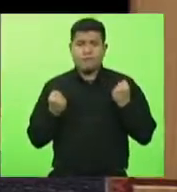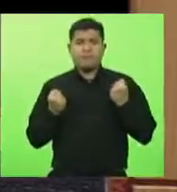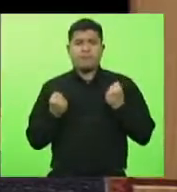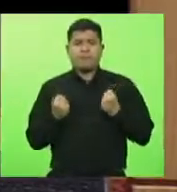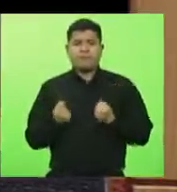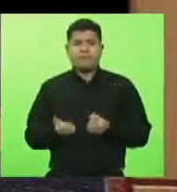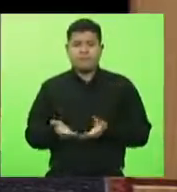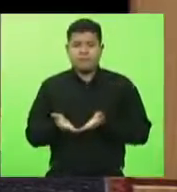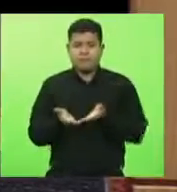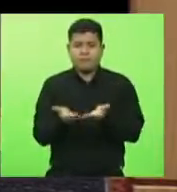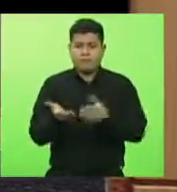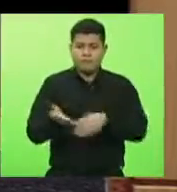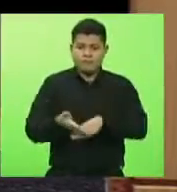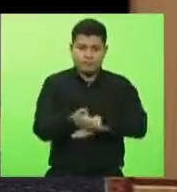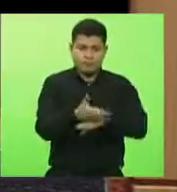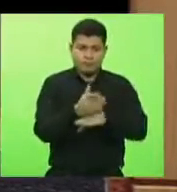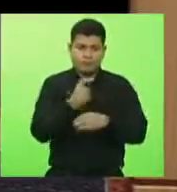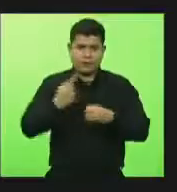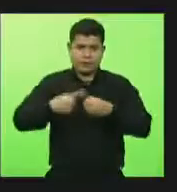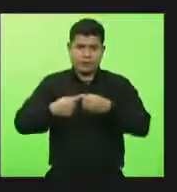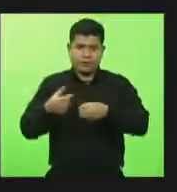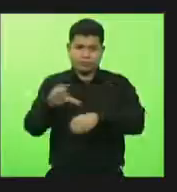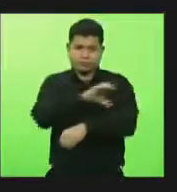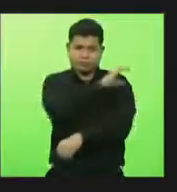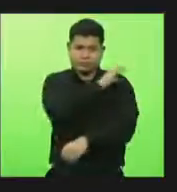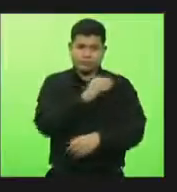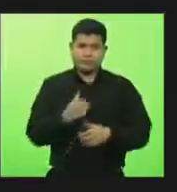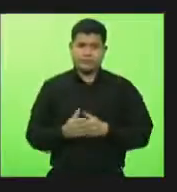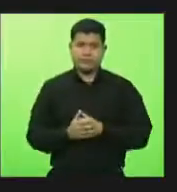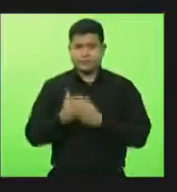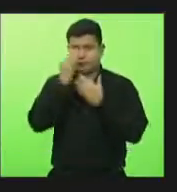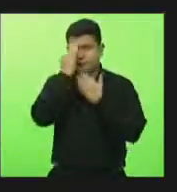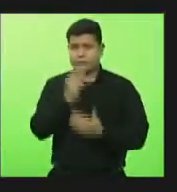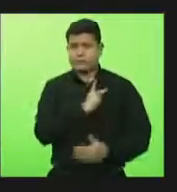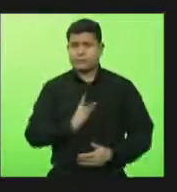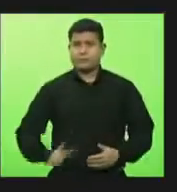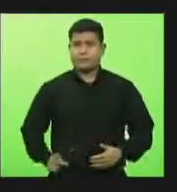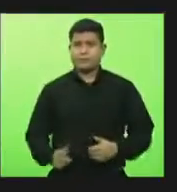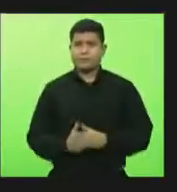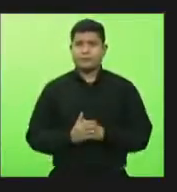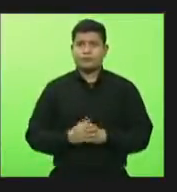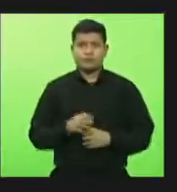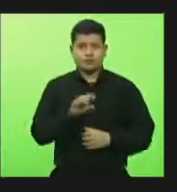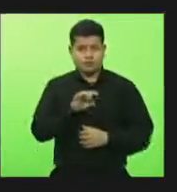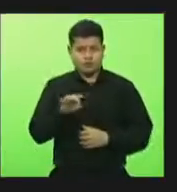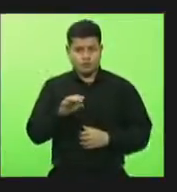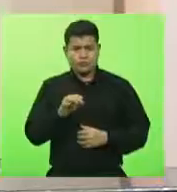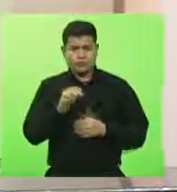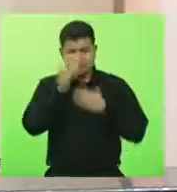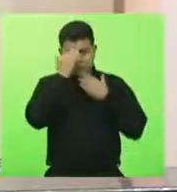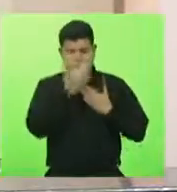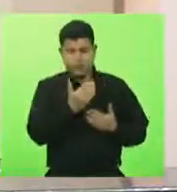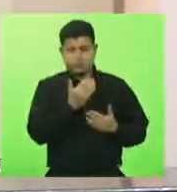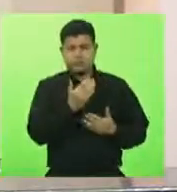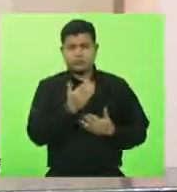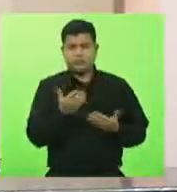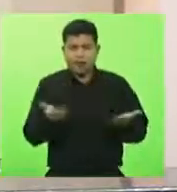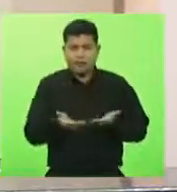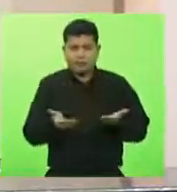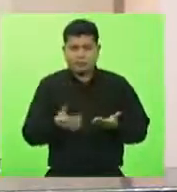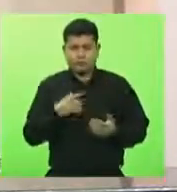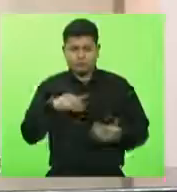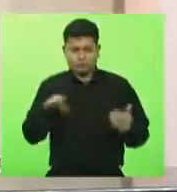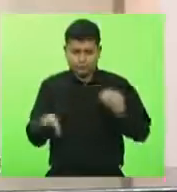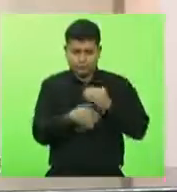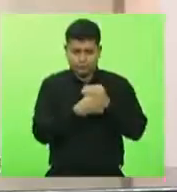Seco de Dionísio Serqueira. Obrigado, senhor presidente. Deputado Maurício, só para contribuir um pouco com a sua fala, é uma bandeira que